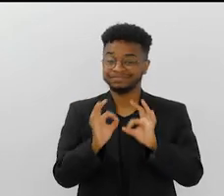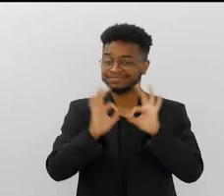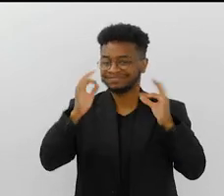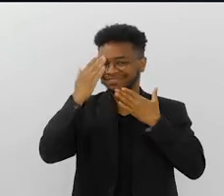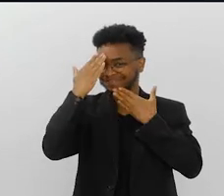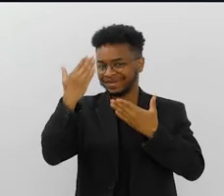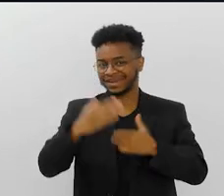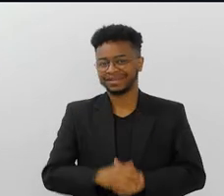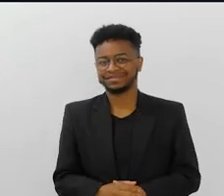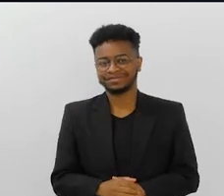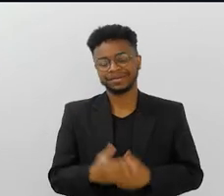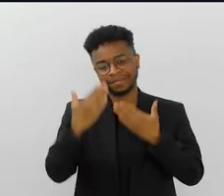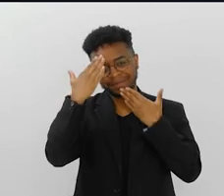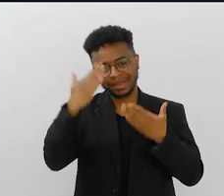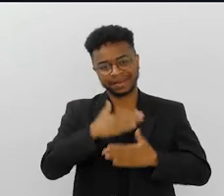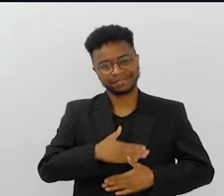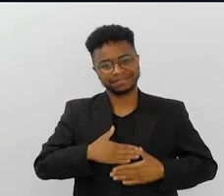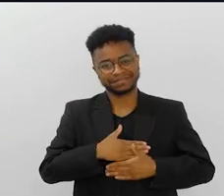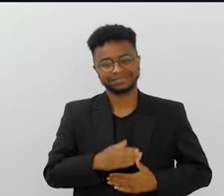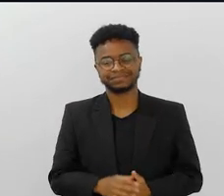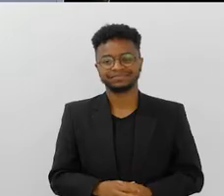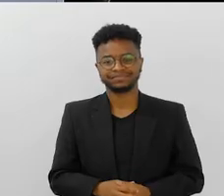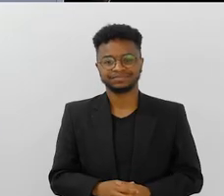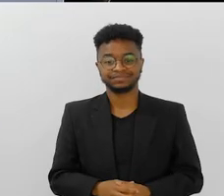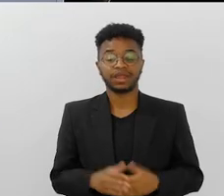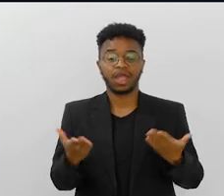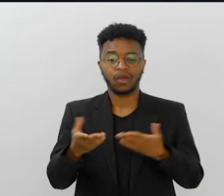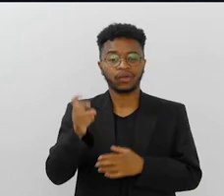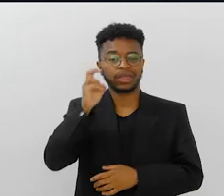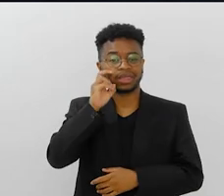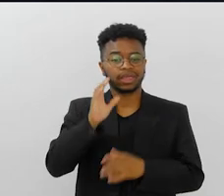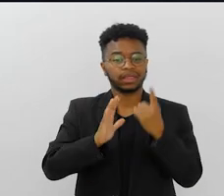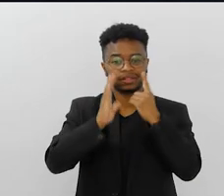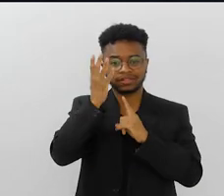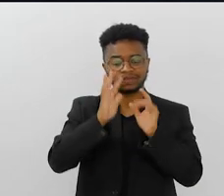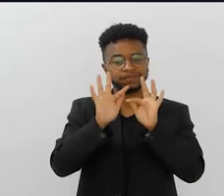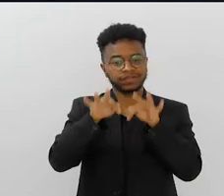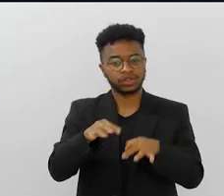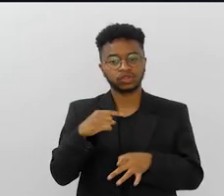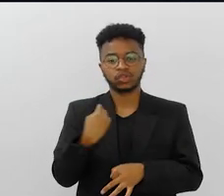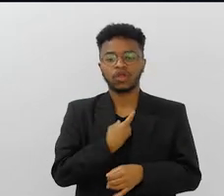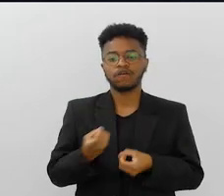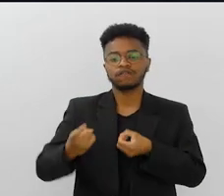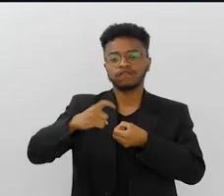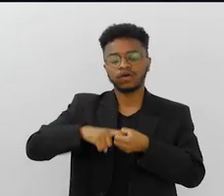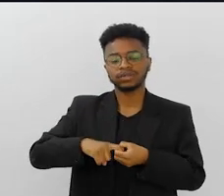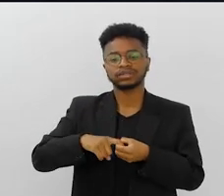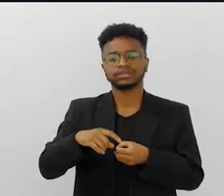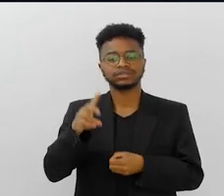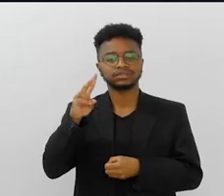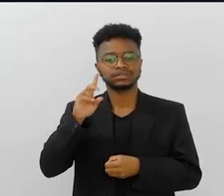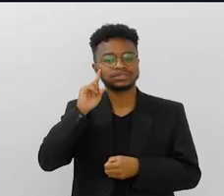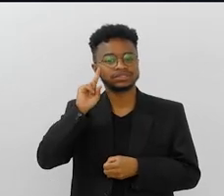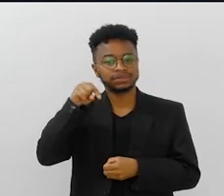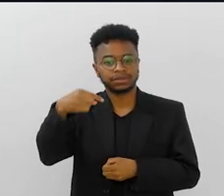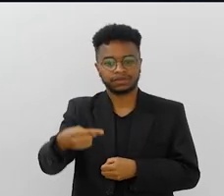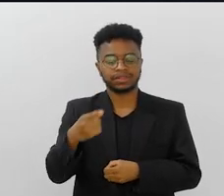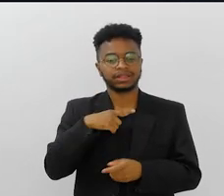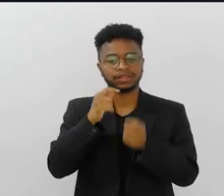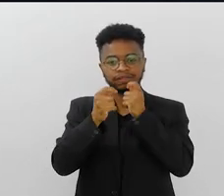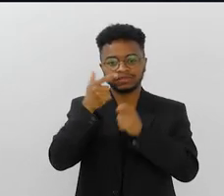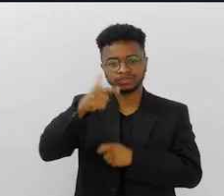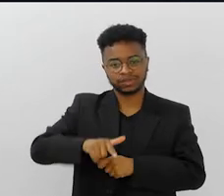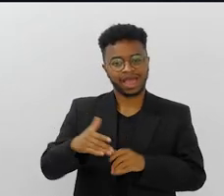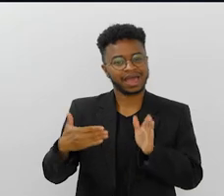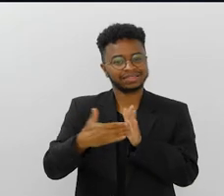Que ótimo. Eu agradeço demais. Muito obrigado, um prazer. Este foi o Quintas com Quintais. Voltamos na próxima semana